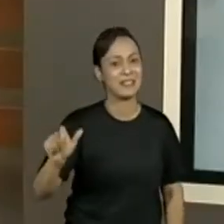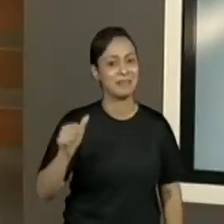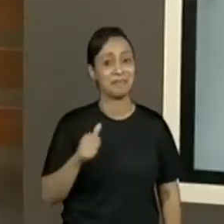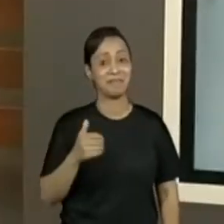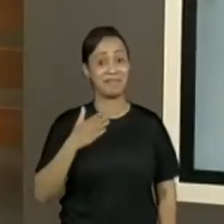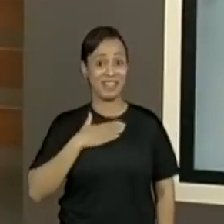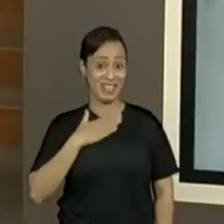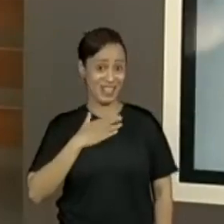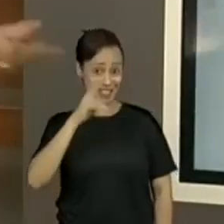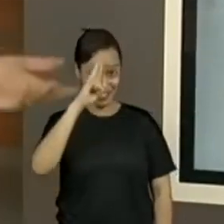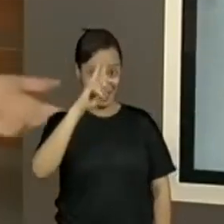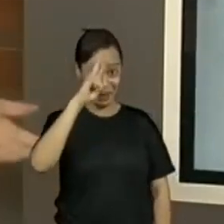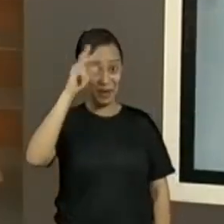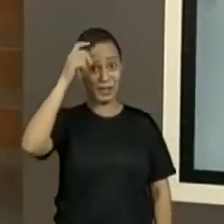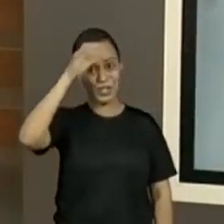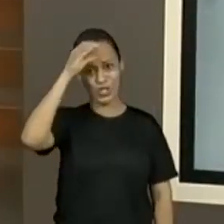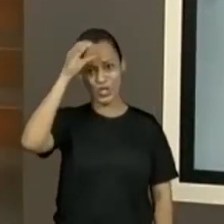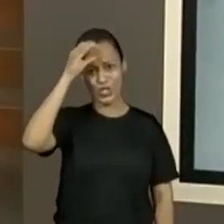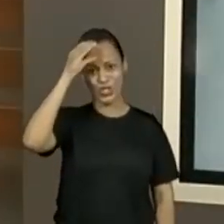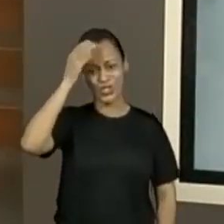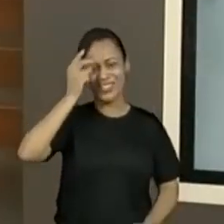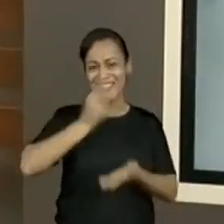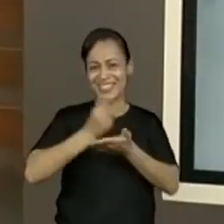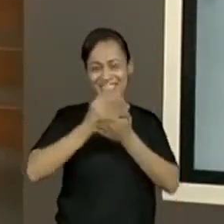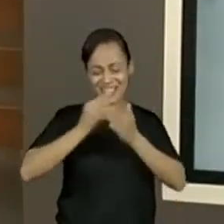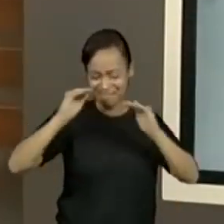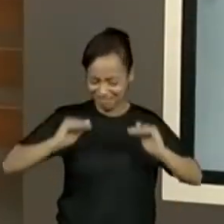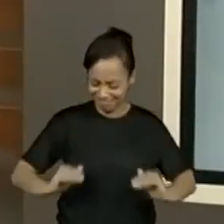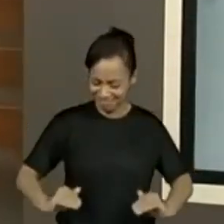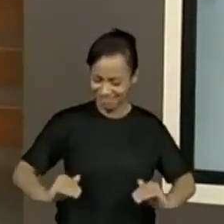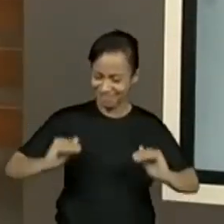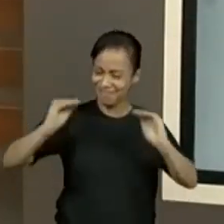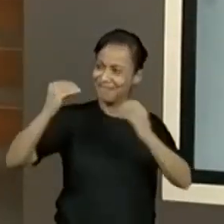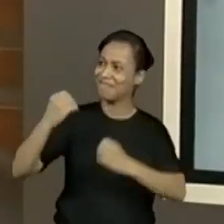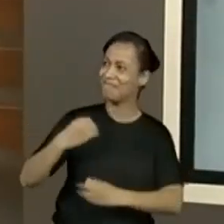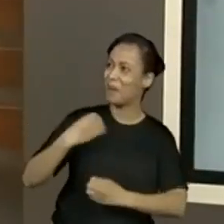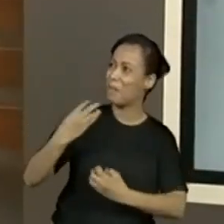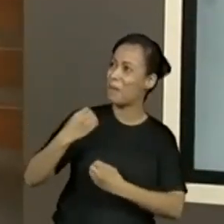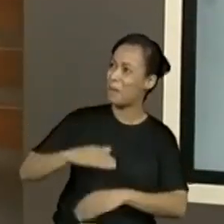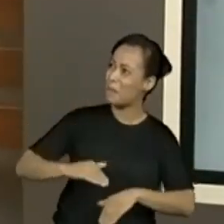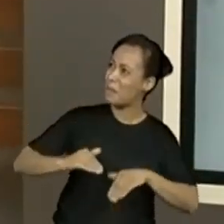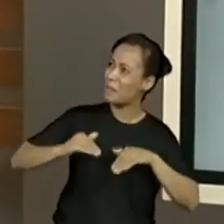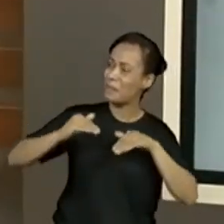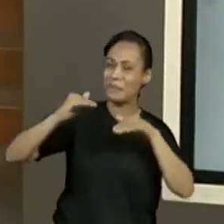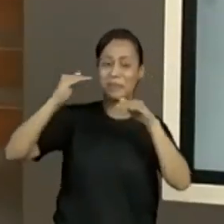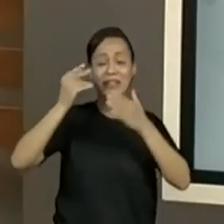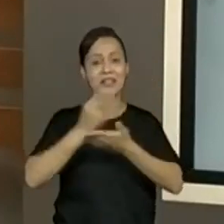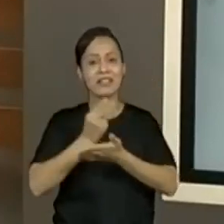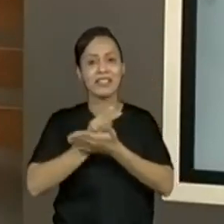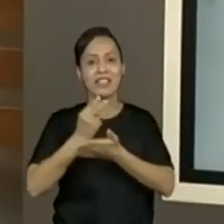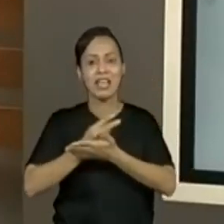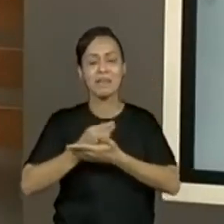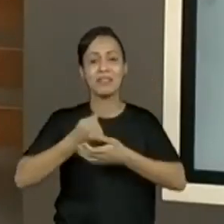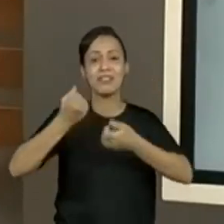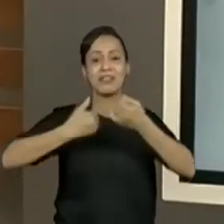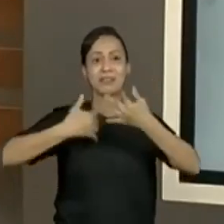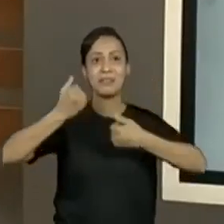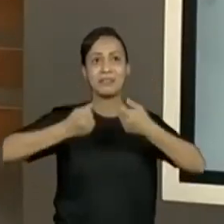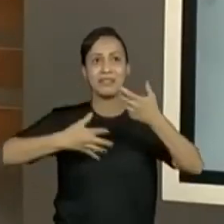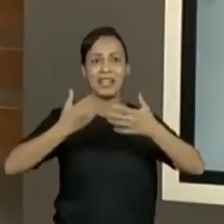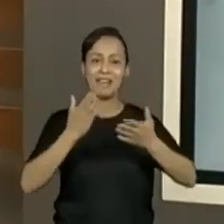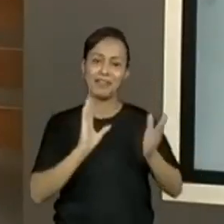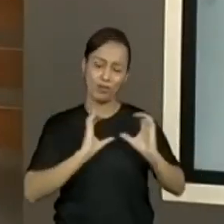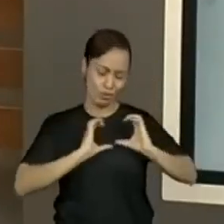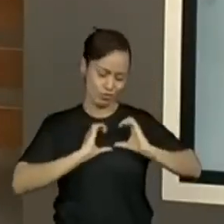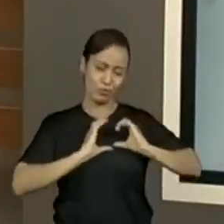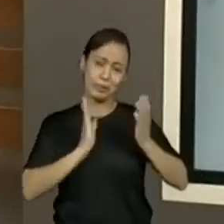tia, praticamente minha tia avó, que sempre trouxe algumas histórias e cuidava de mim, trazia. lembro até hoje, ela recitando e ainda colocando a mãozinha no